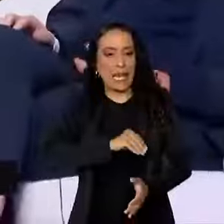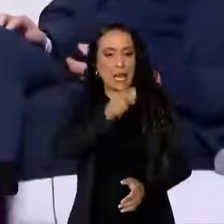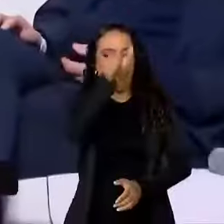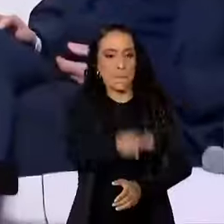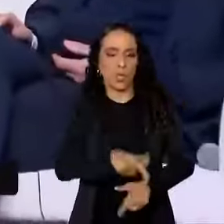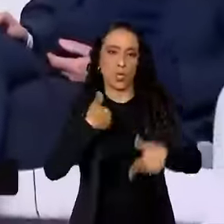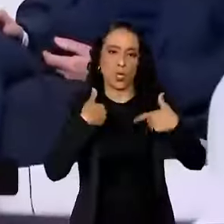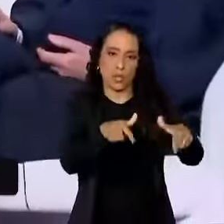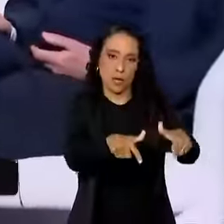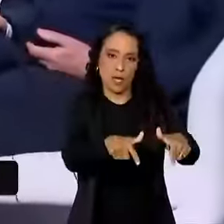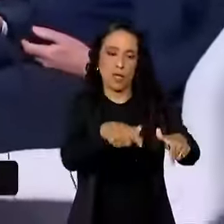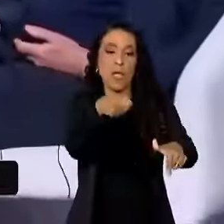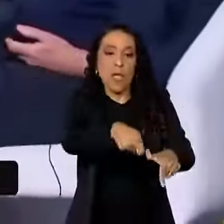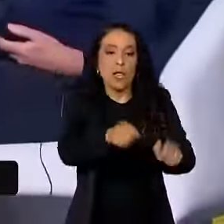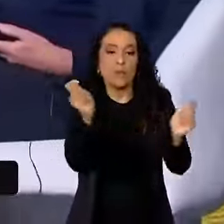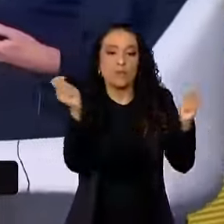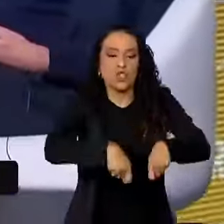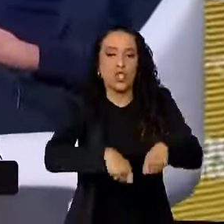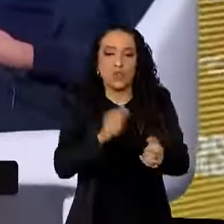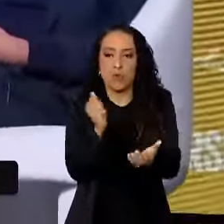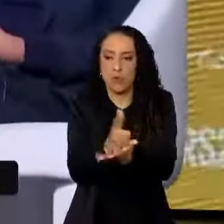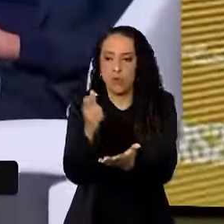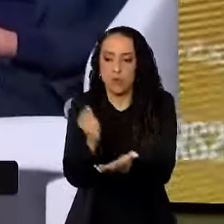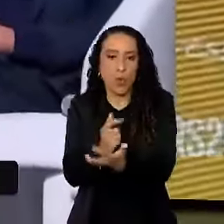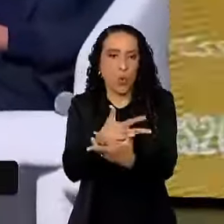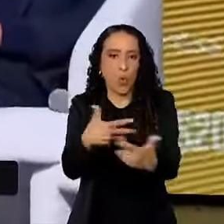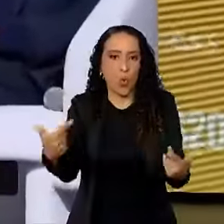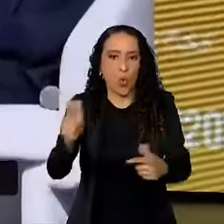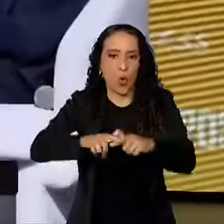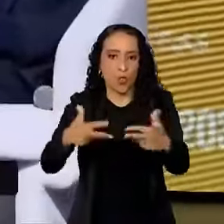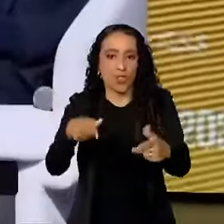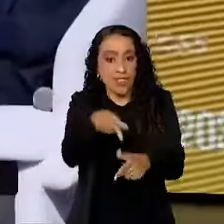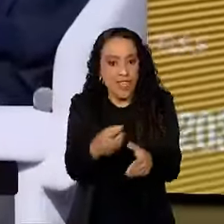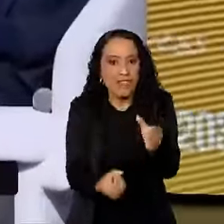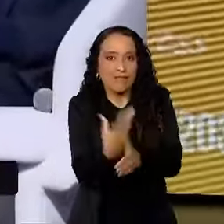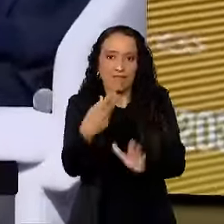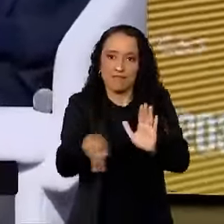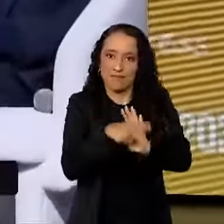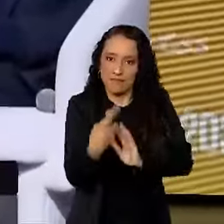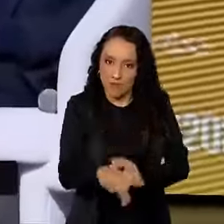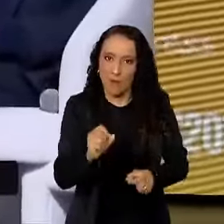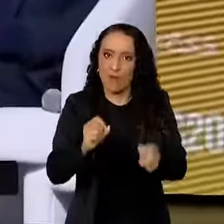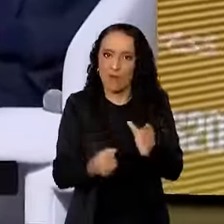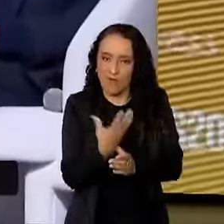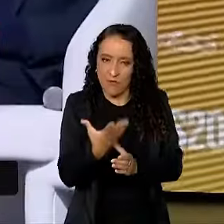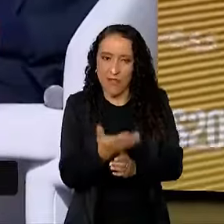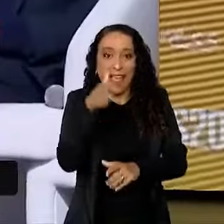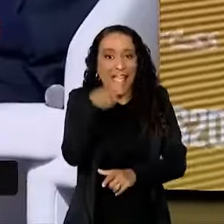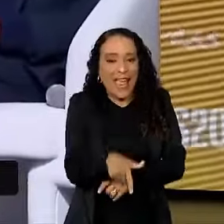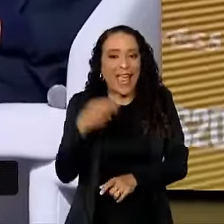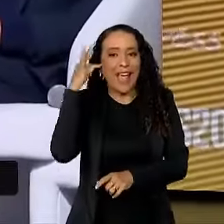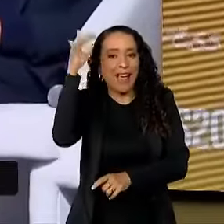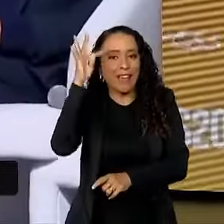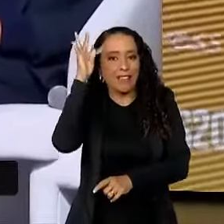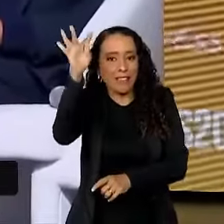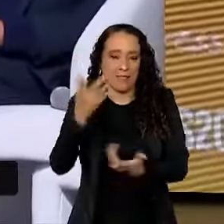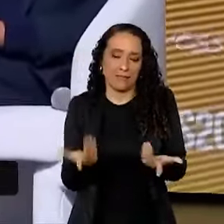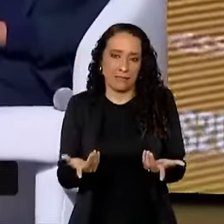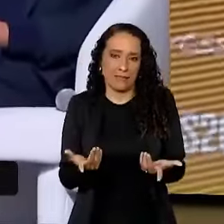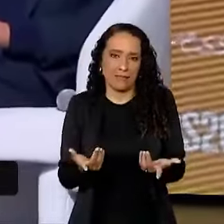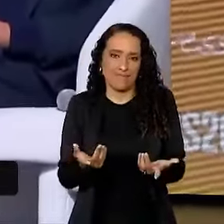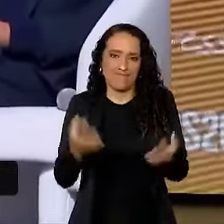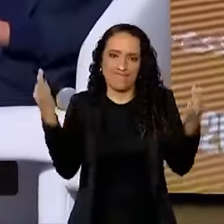trabalhador para ele poder consumir o produto que ele produz. Essa é a tese extraordinária.